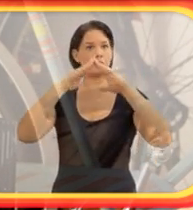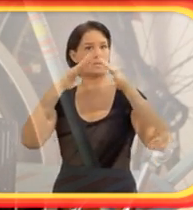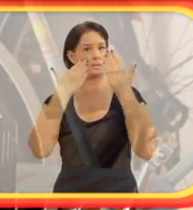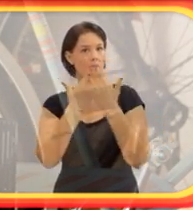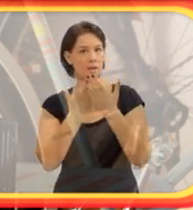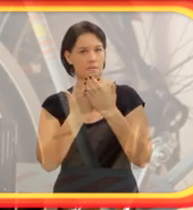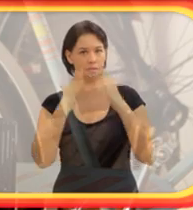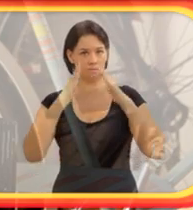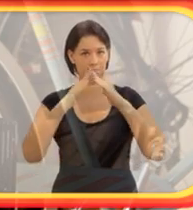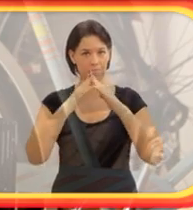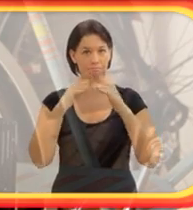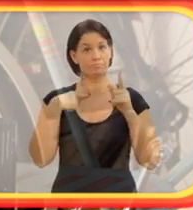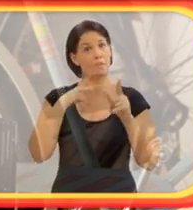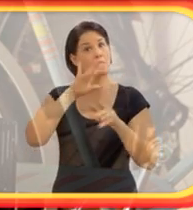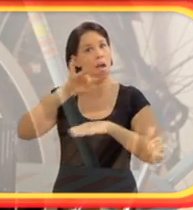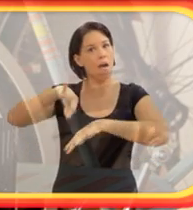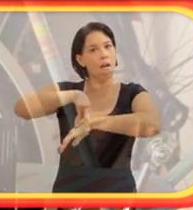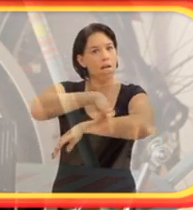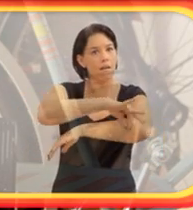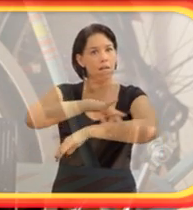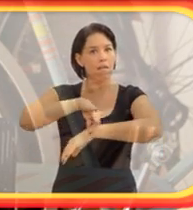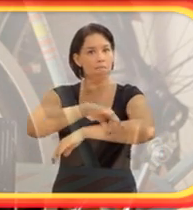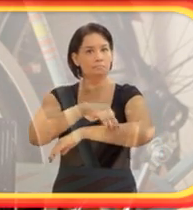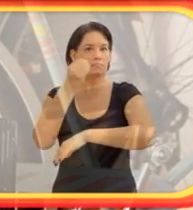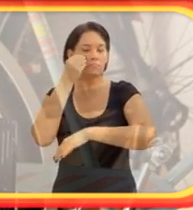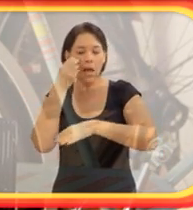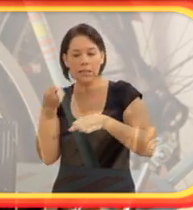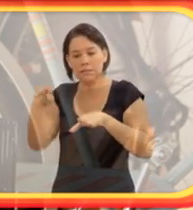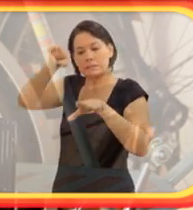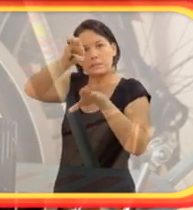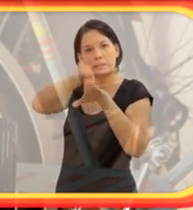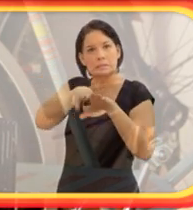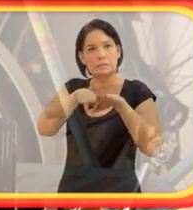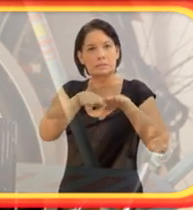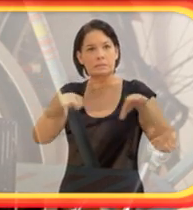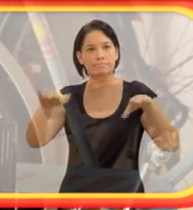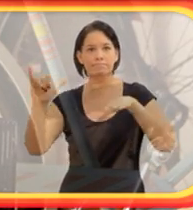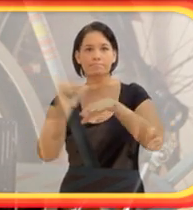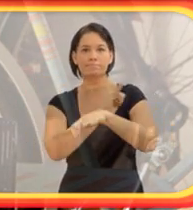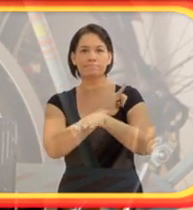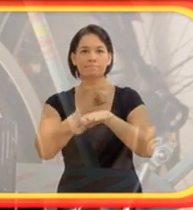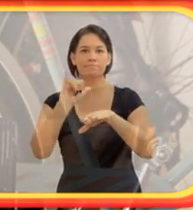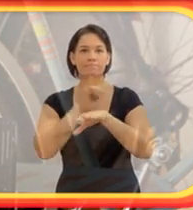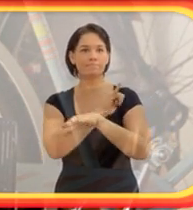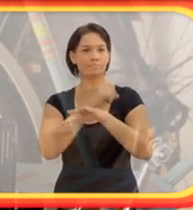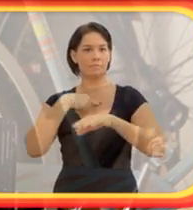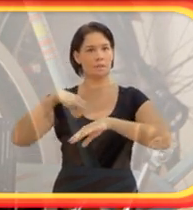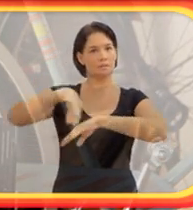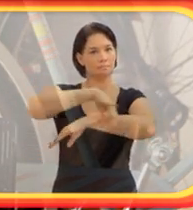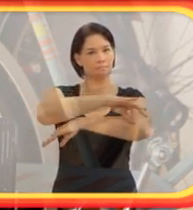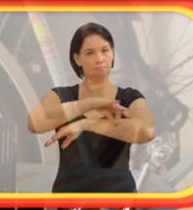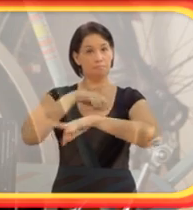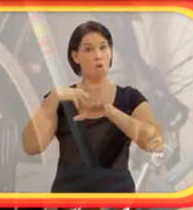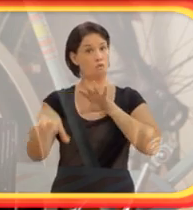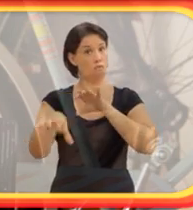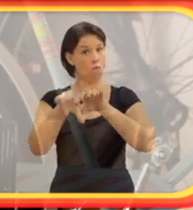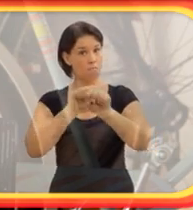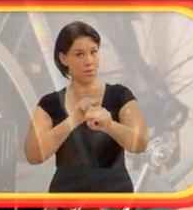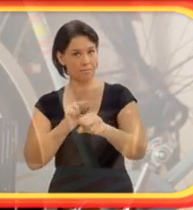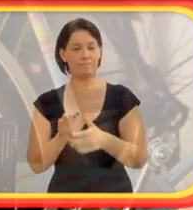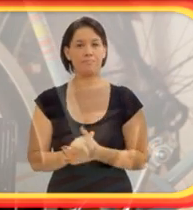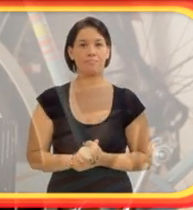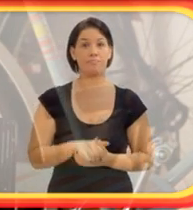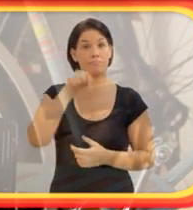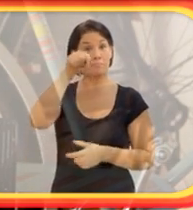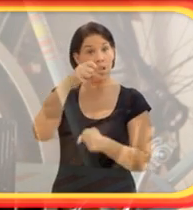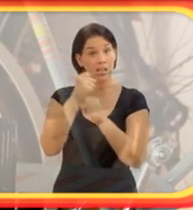prancheta adaptada para fazer desenho e me formei. E foi nesse ano que eu conheci um dos melhores amigos que podiam